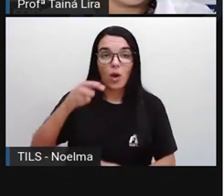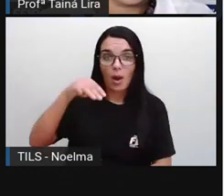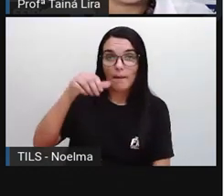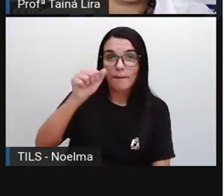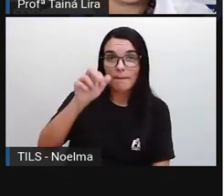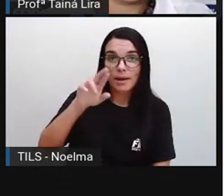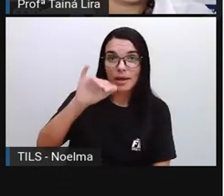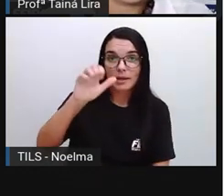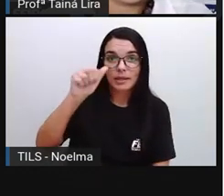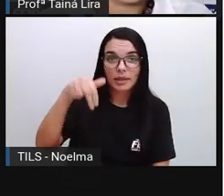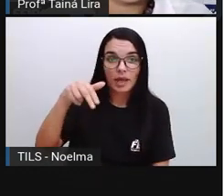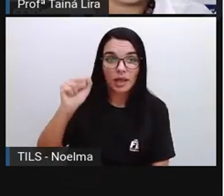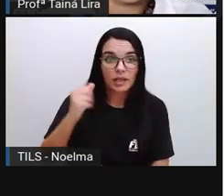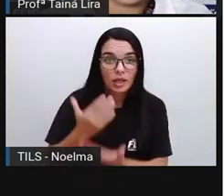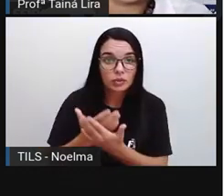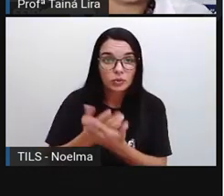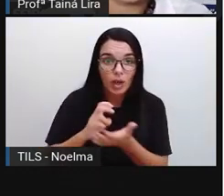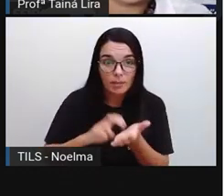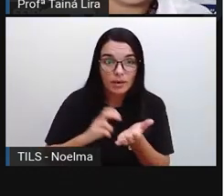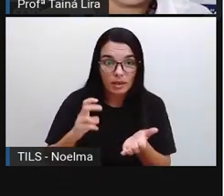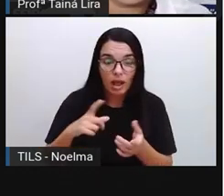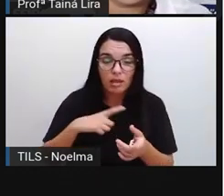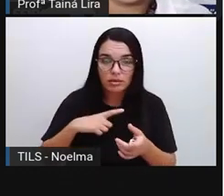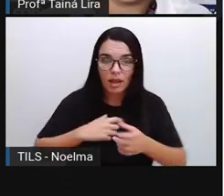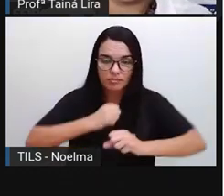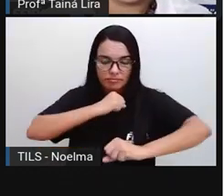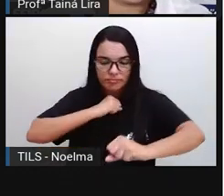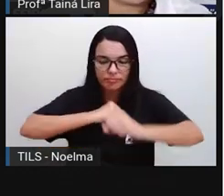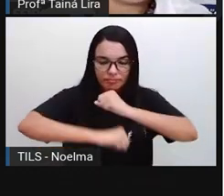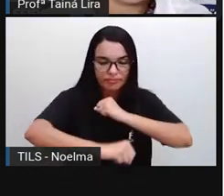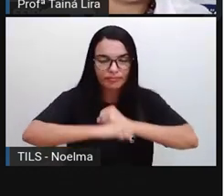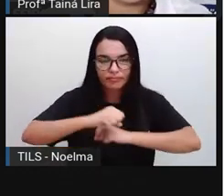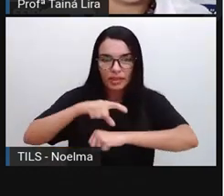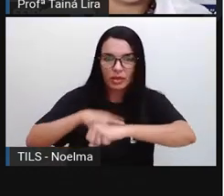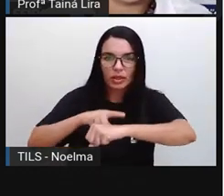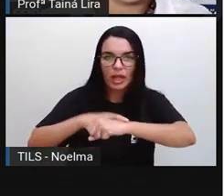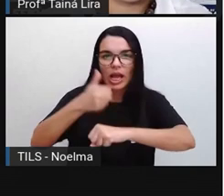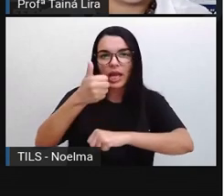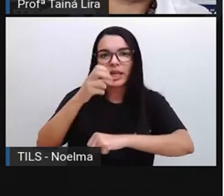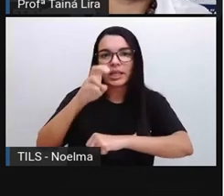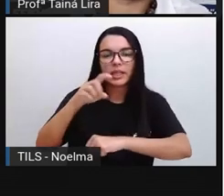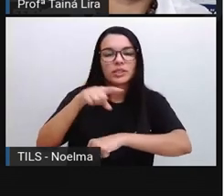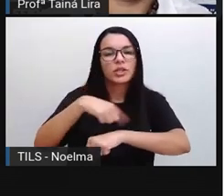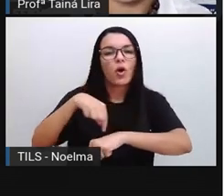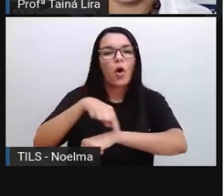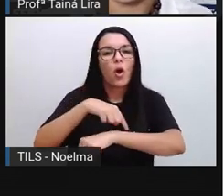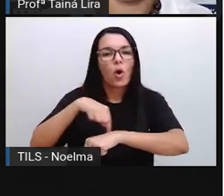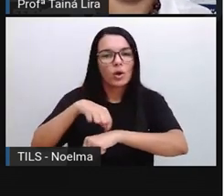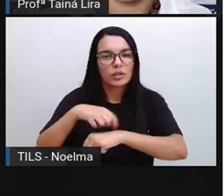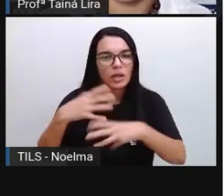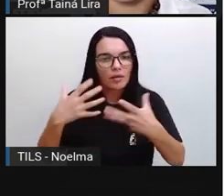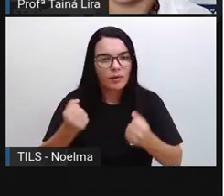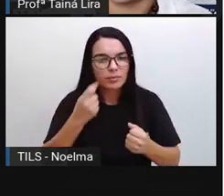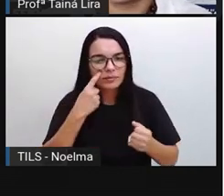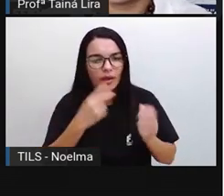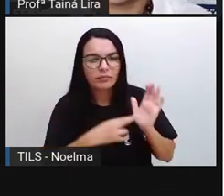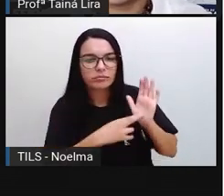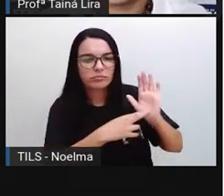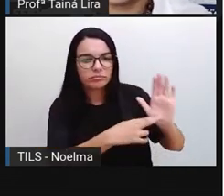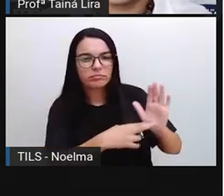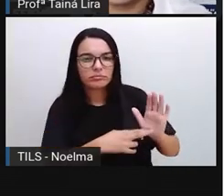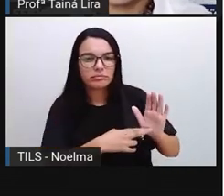Ela pratica Karatê à tarde, às quinze horas. Vamos representar aí no relógio digital, usando AM ou PM?